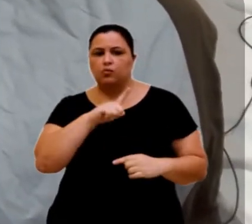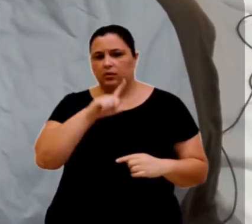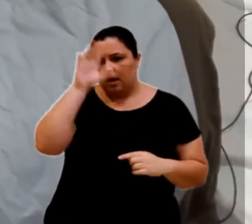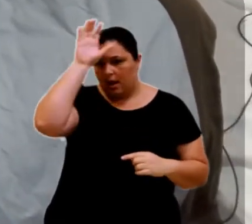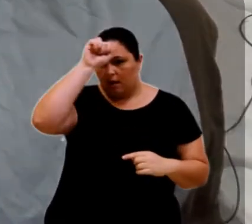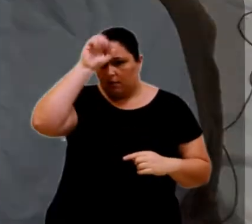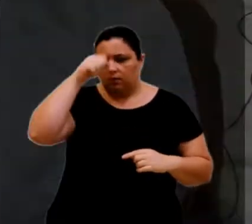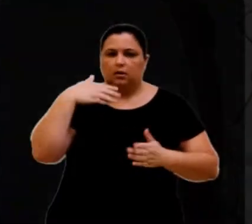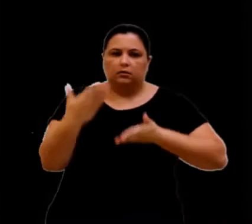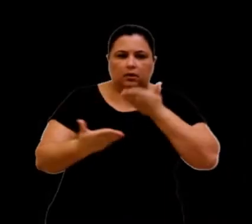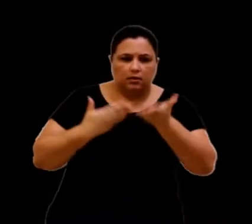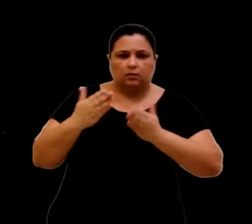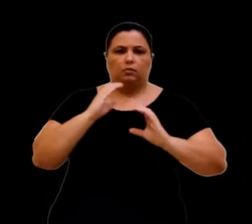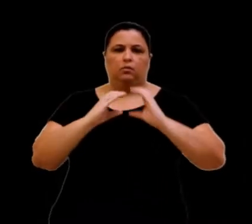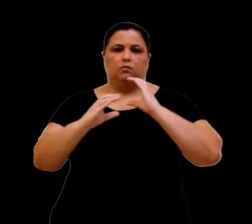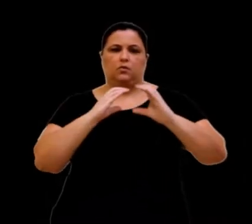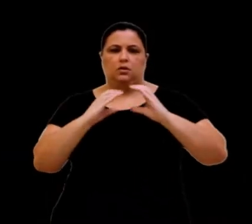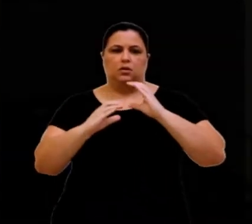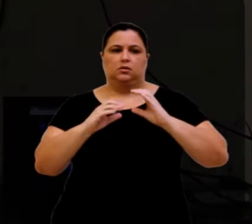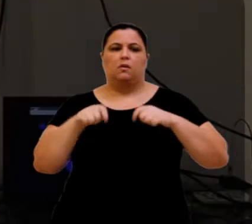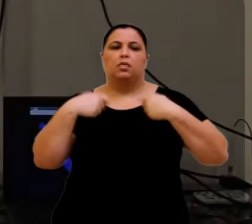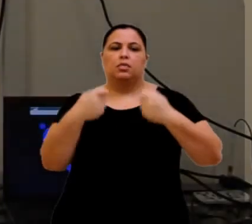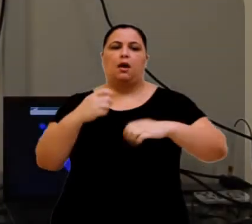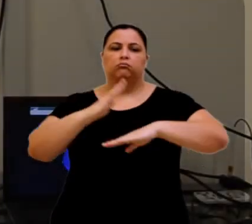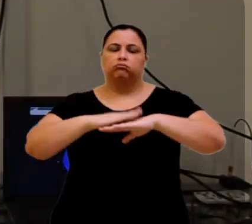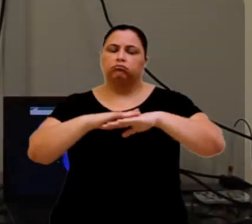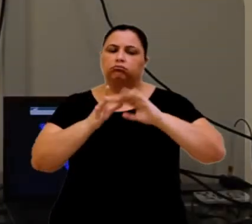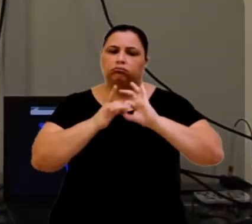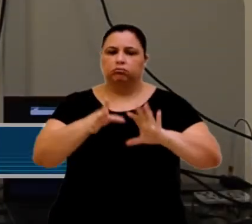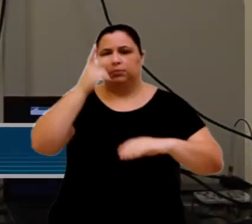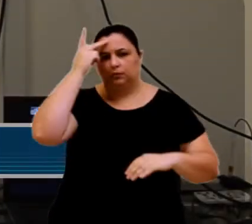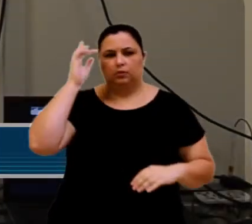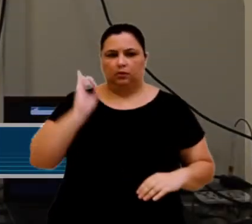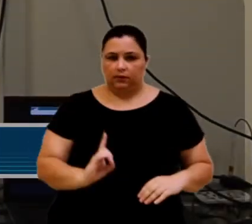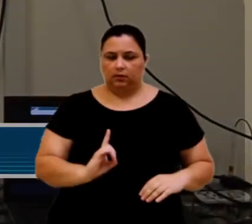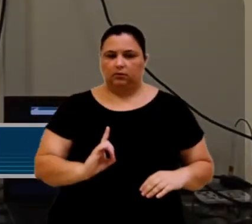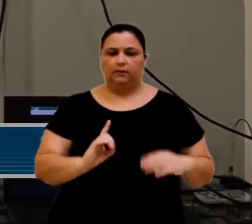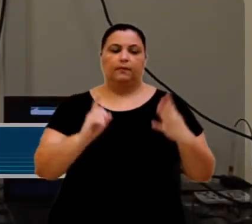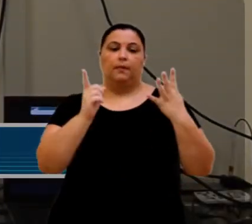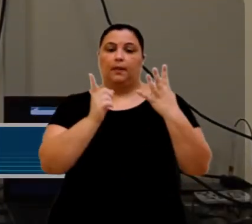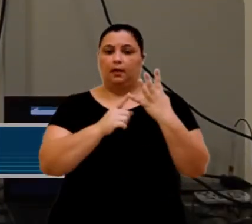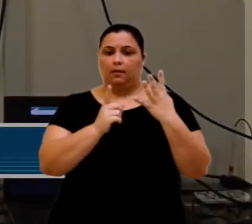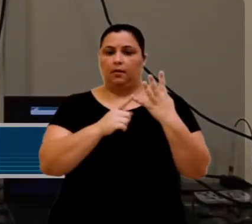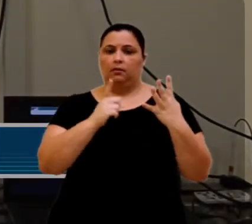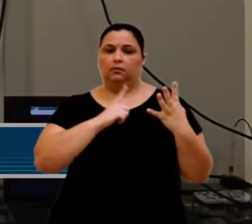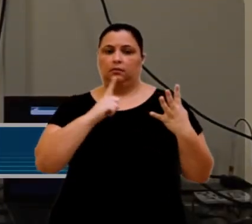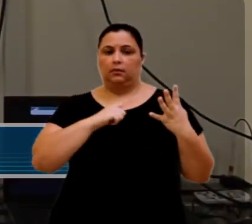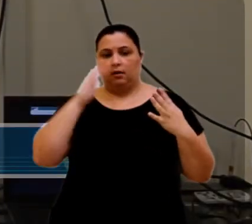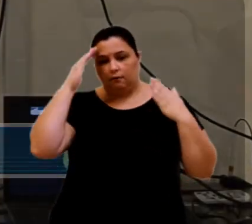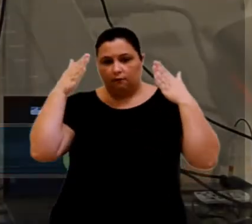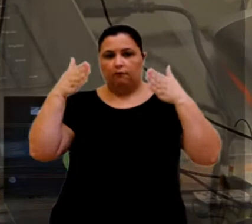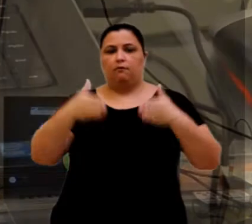interação e comunicação. A quarta linha de ação está focada no aprimoramento da lousa digital de baixo